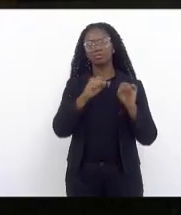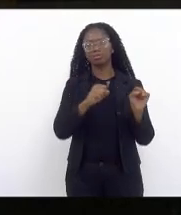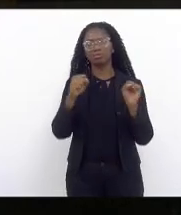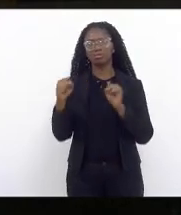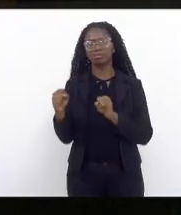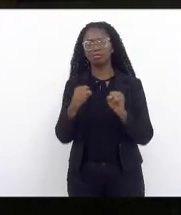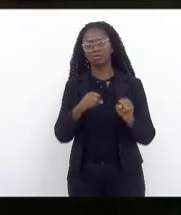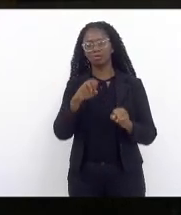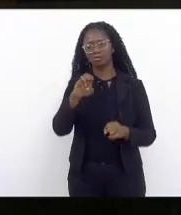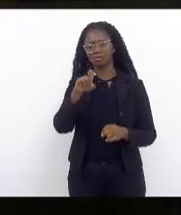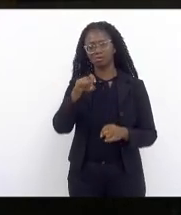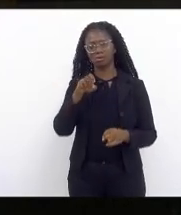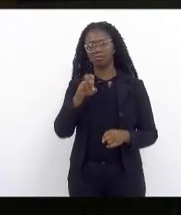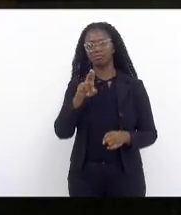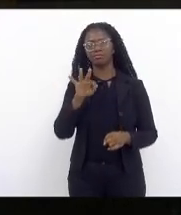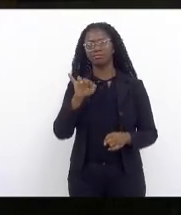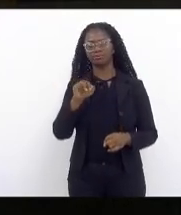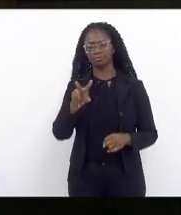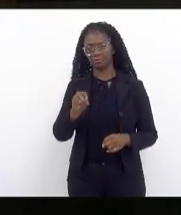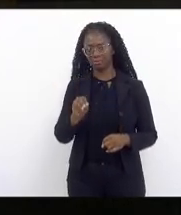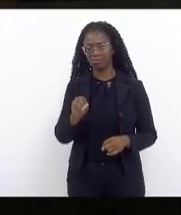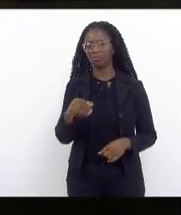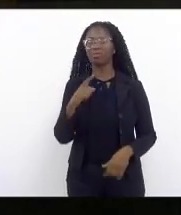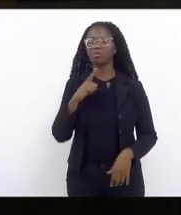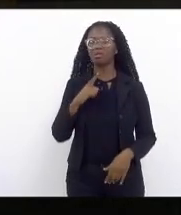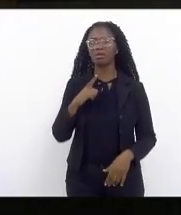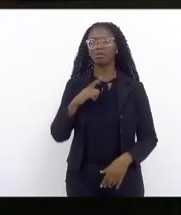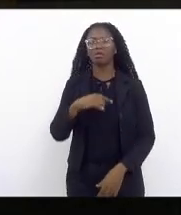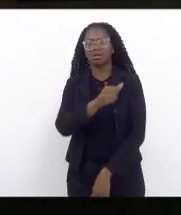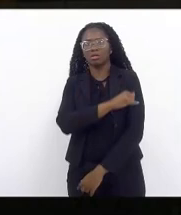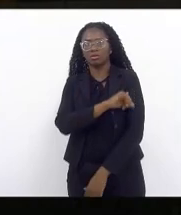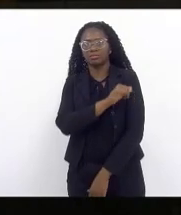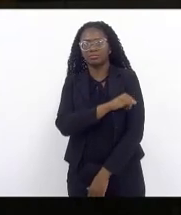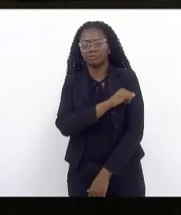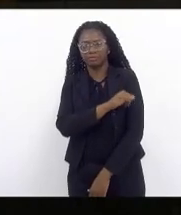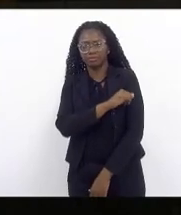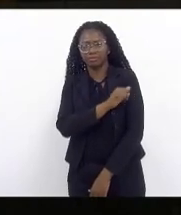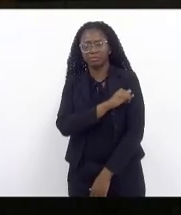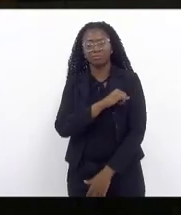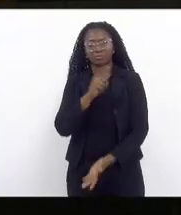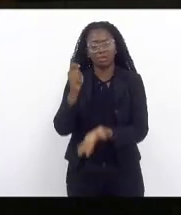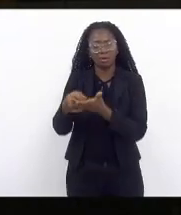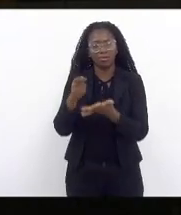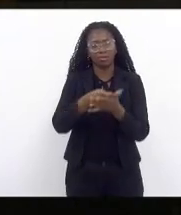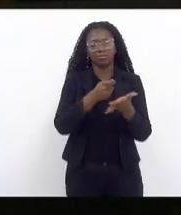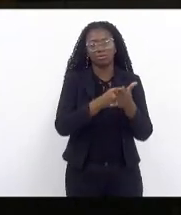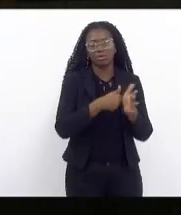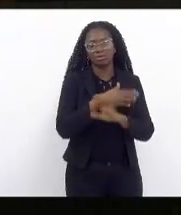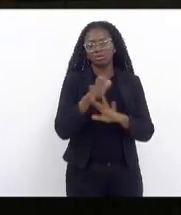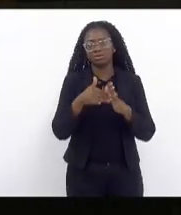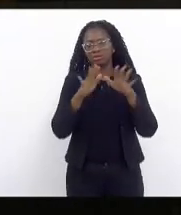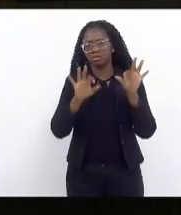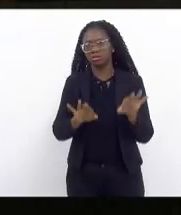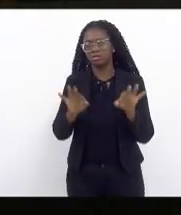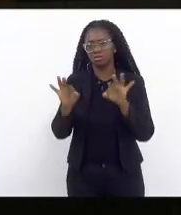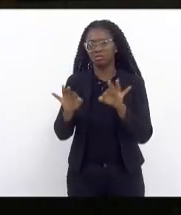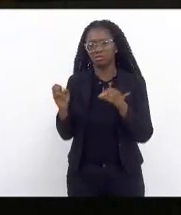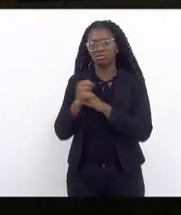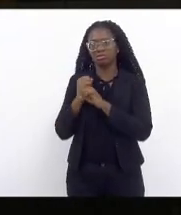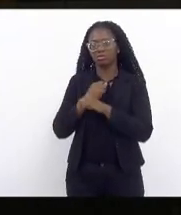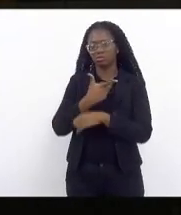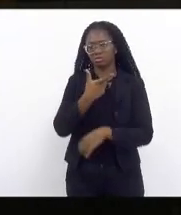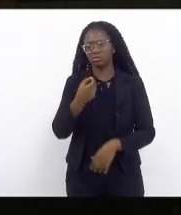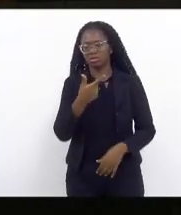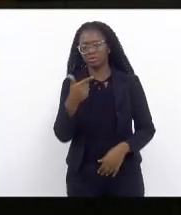nos trazer o Rio de Janeiro com as contas em dia para o ano de 2022